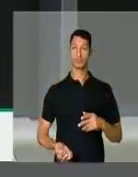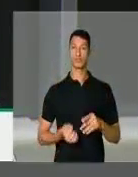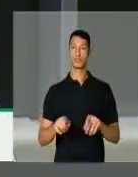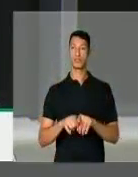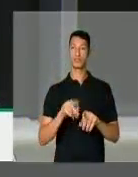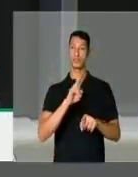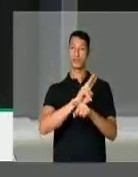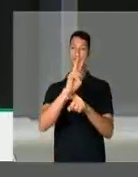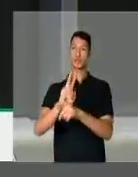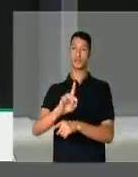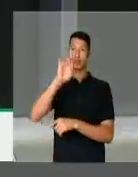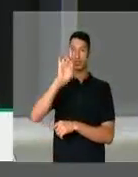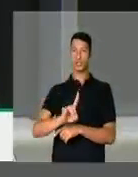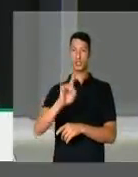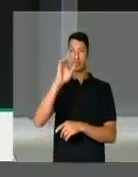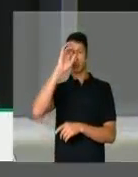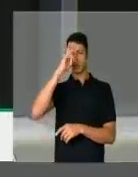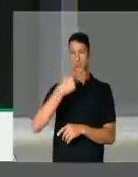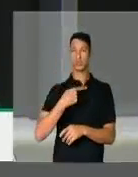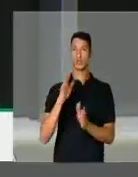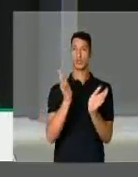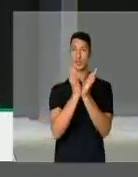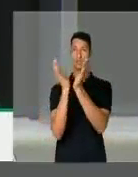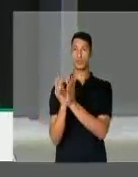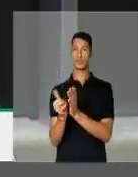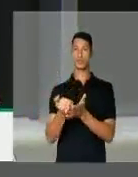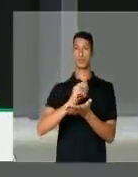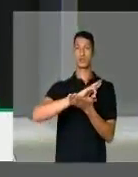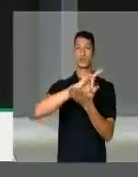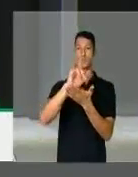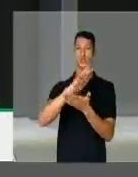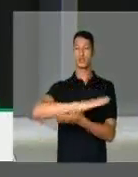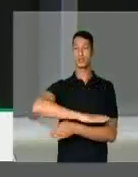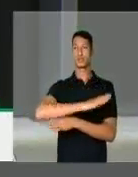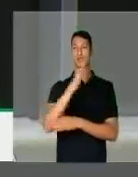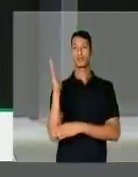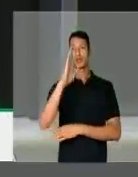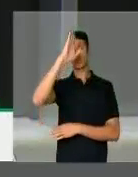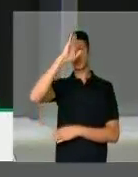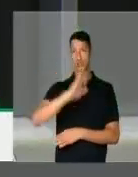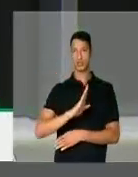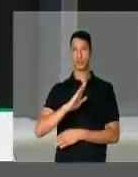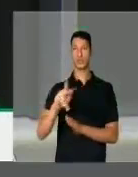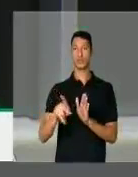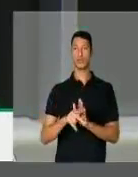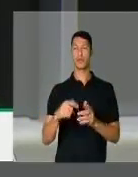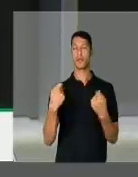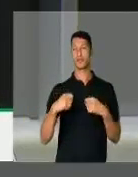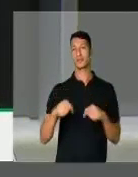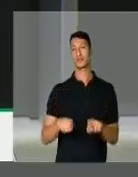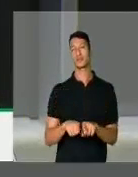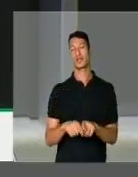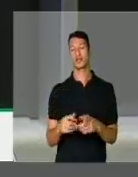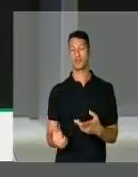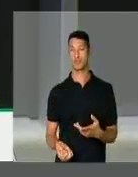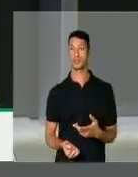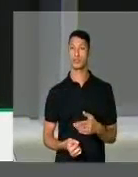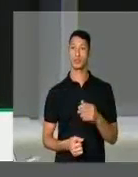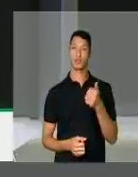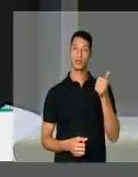a defesa dos direitos individuais e coletivos de forma integral e gratuita aos mais necessitados.